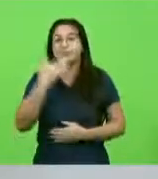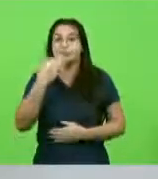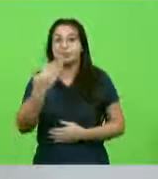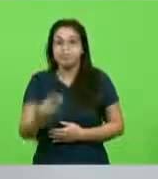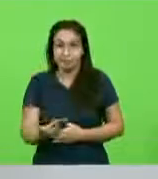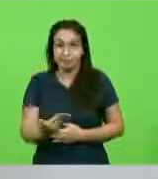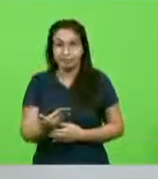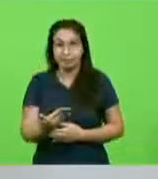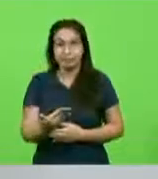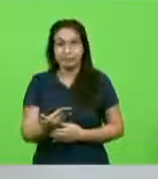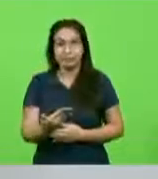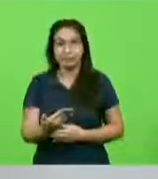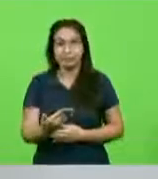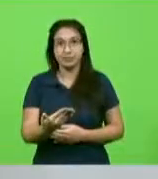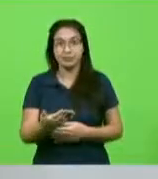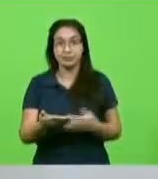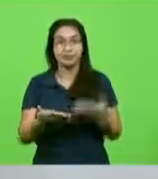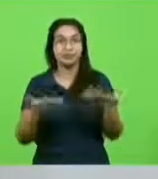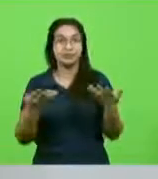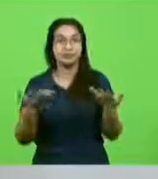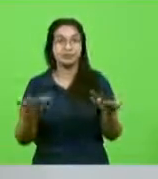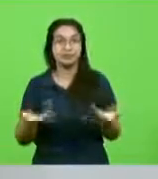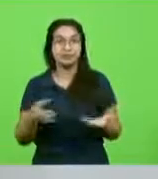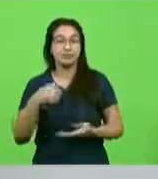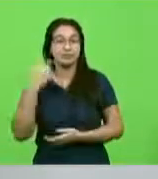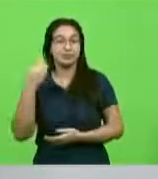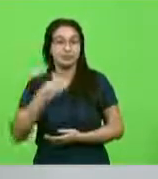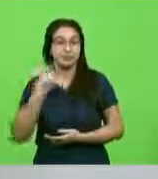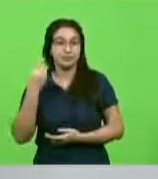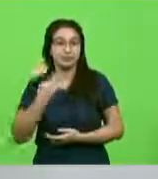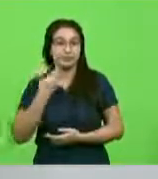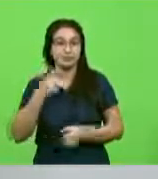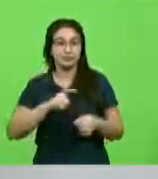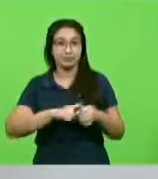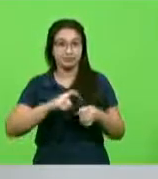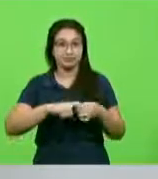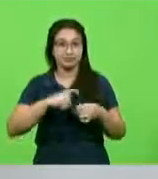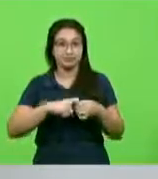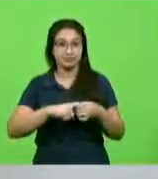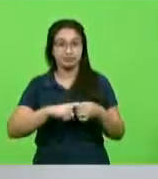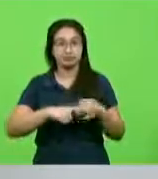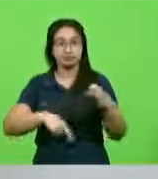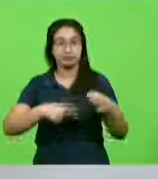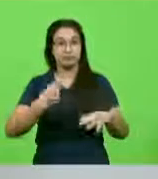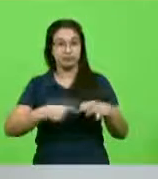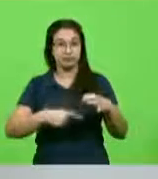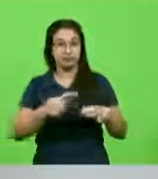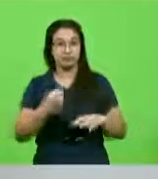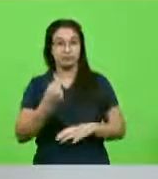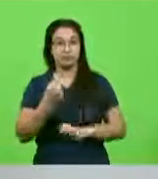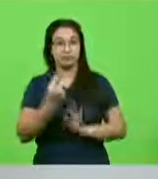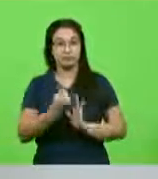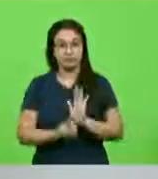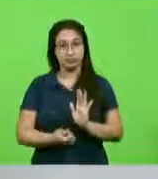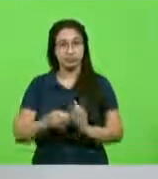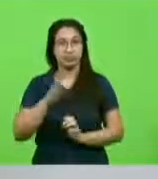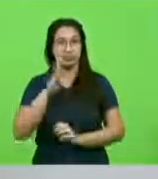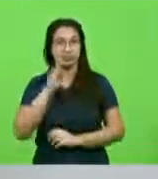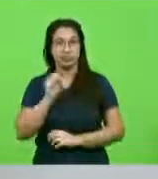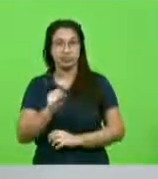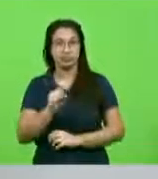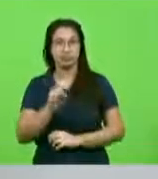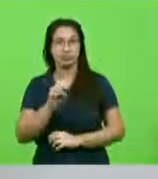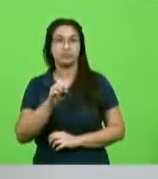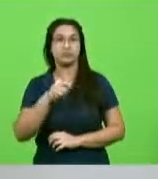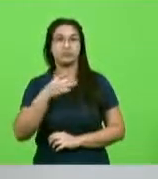para que os deputados integrantes da Comissão de Finanças, deputado Bruno, deputado